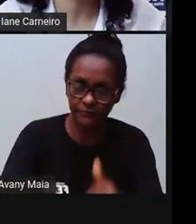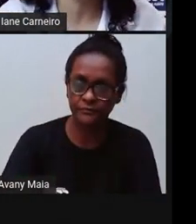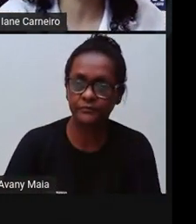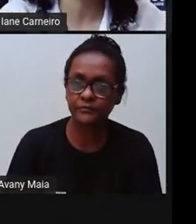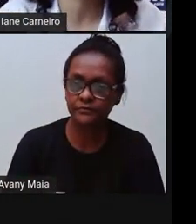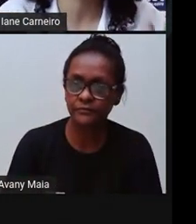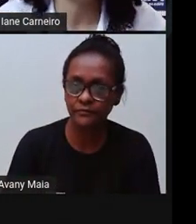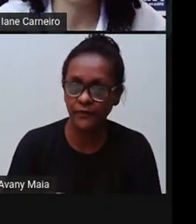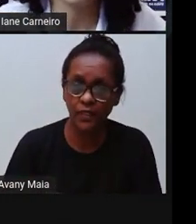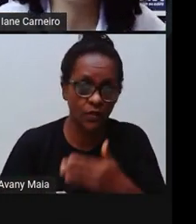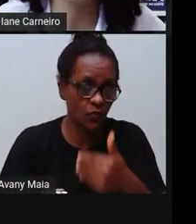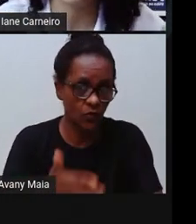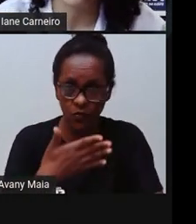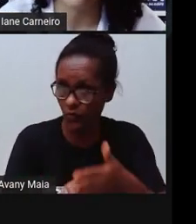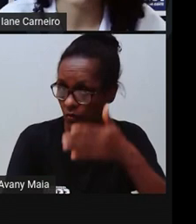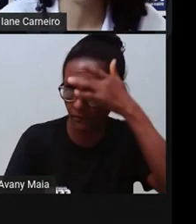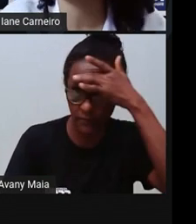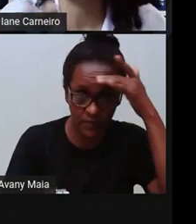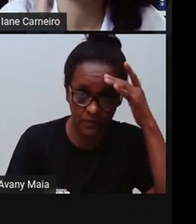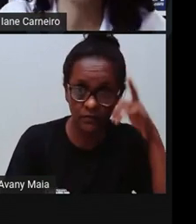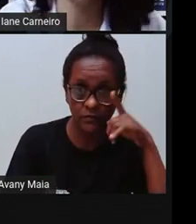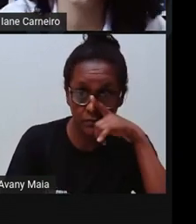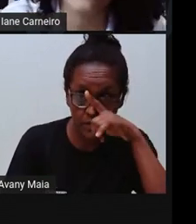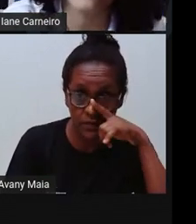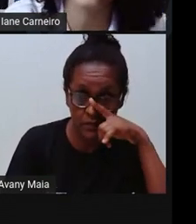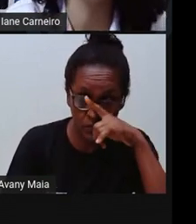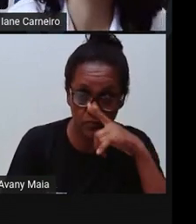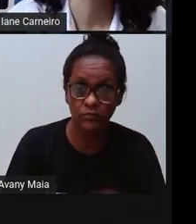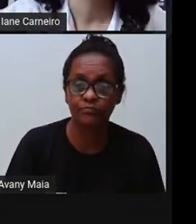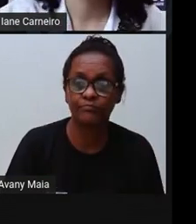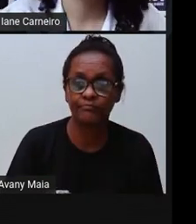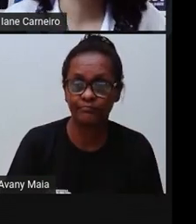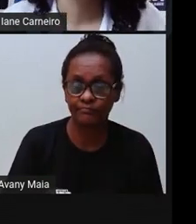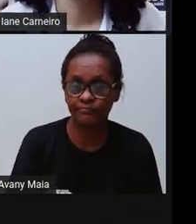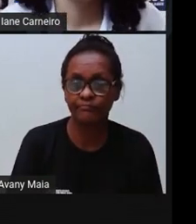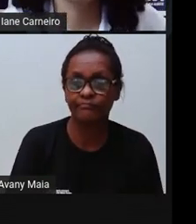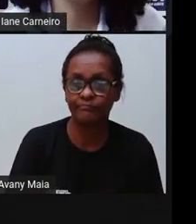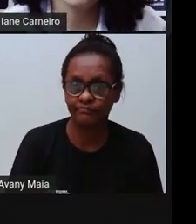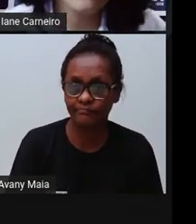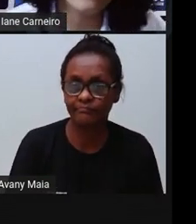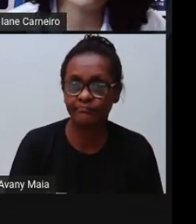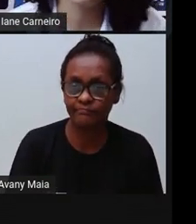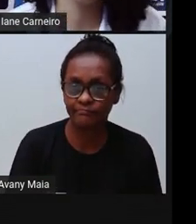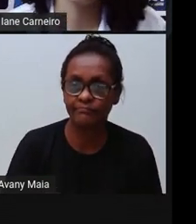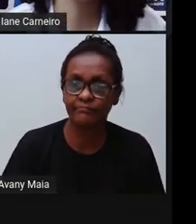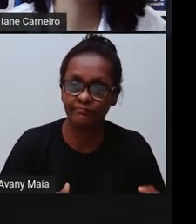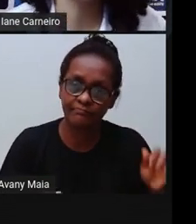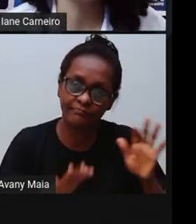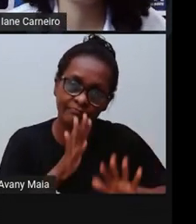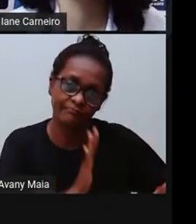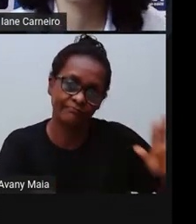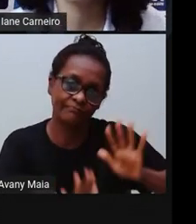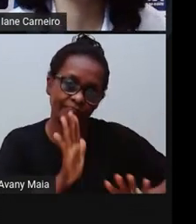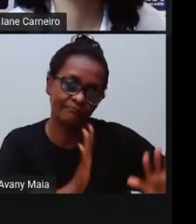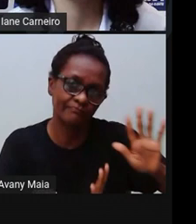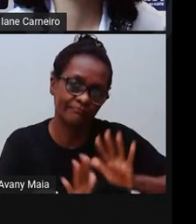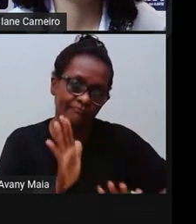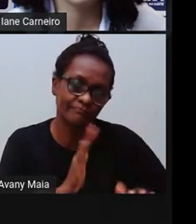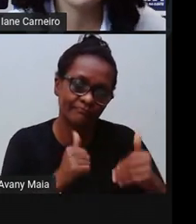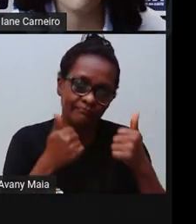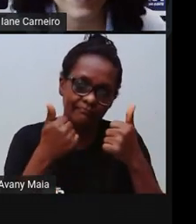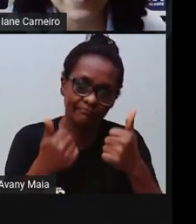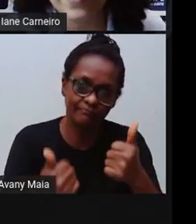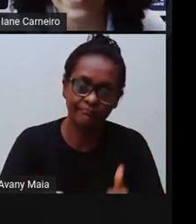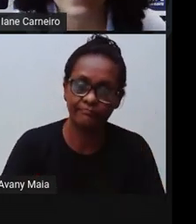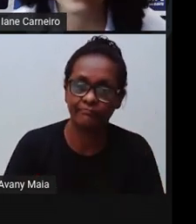Imagina uma criança que tem uma pele mais saudável ou mais sensível, perdão. Então, não mexam em produtos químicos, né? De